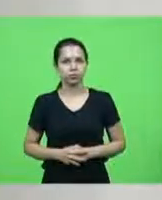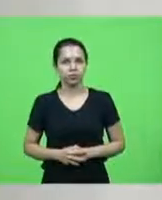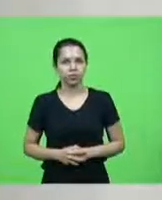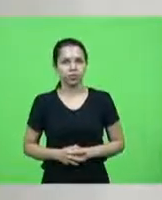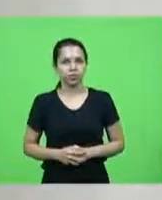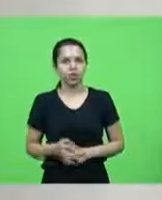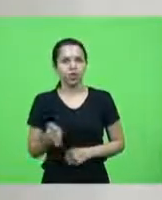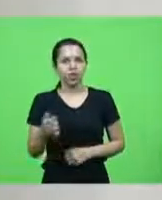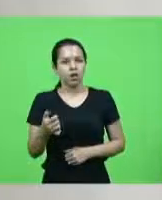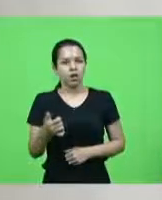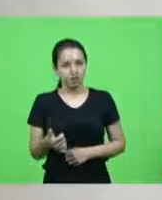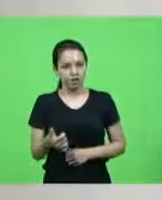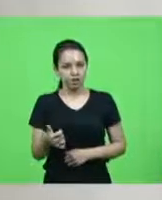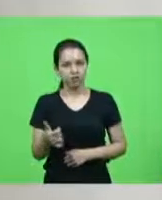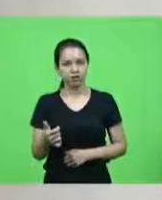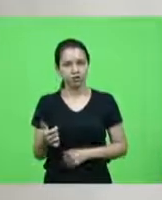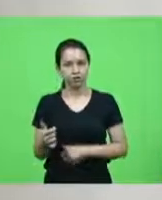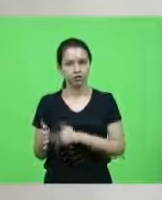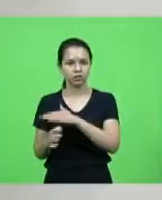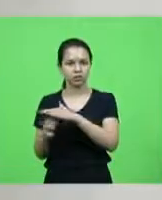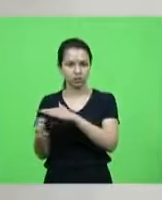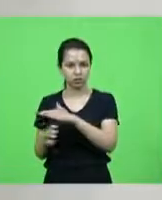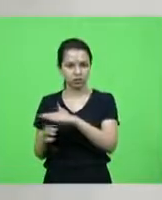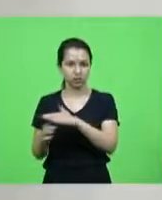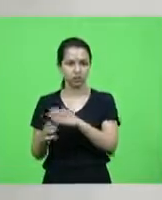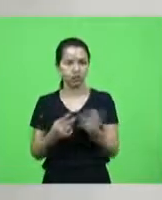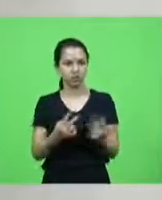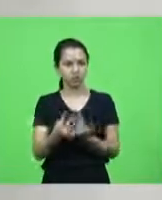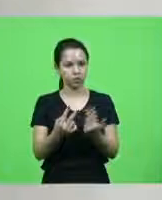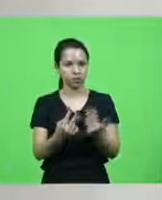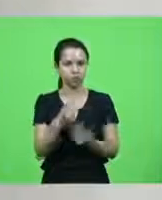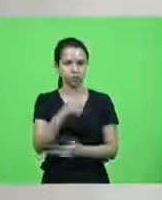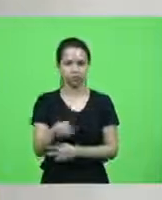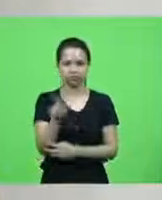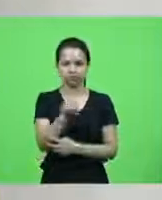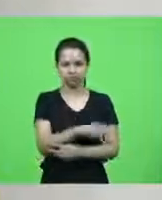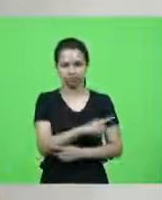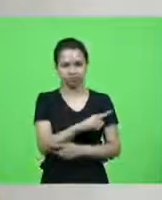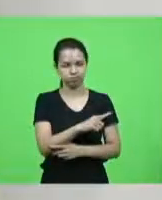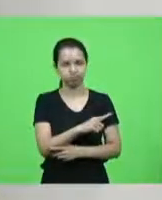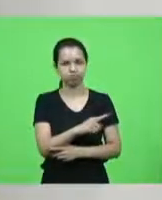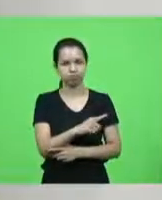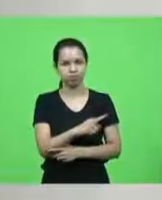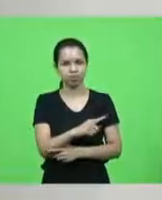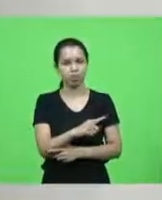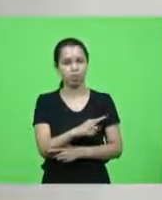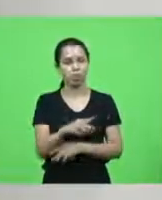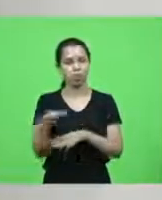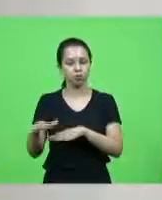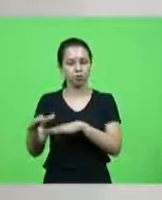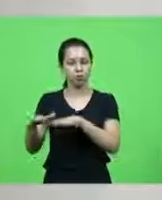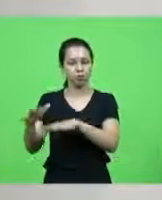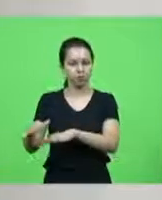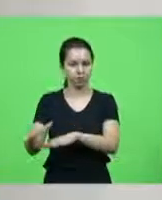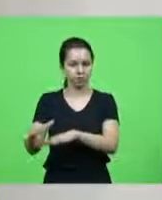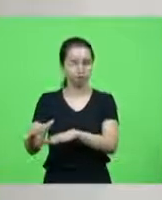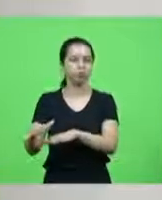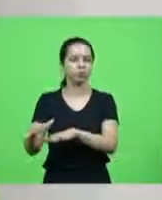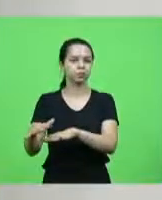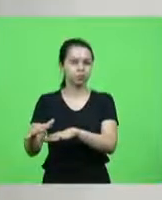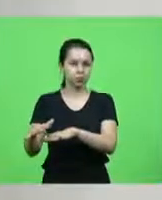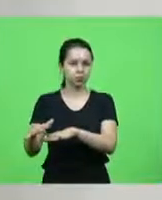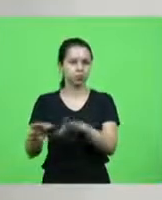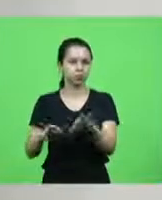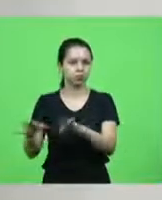esta segunda pista foi suprimida das obrigações o movimento popular organizado aqui que